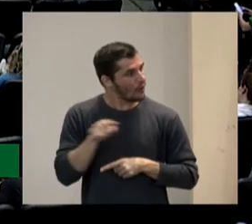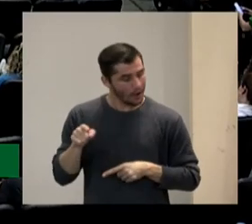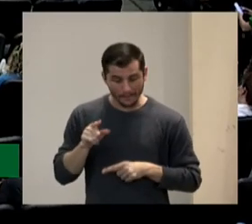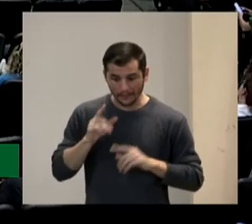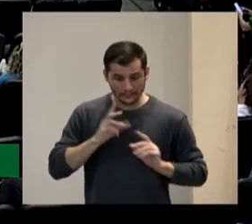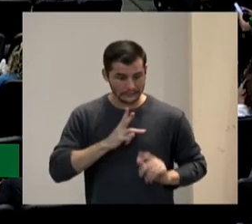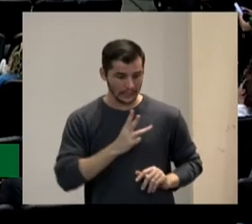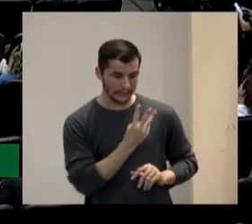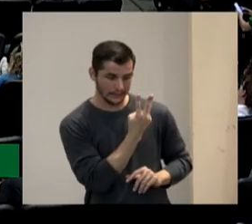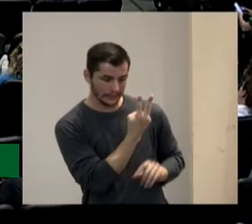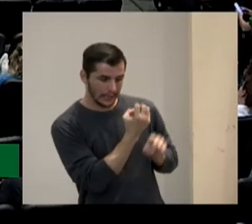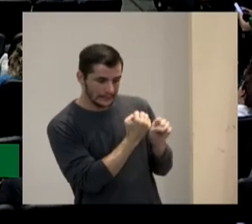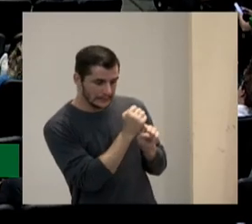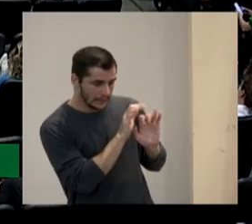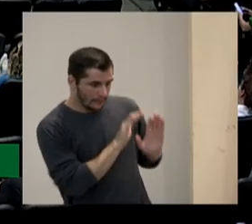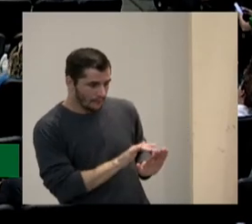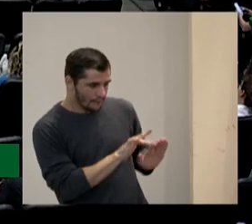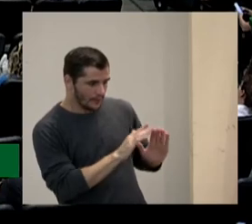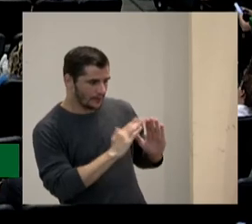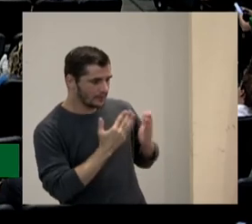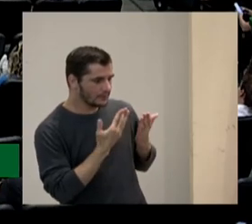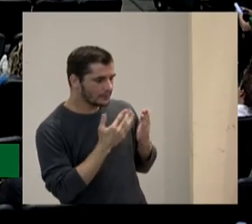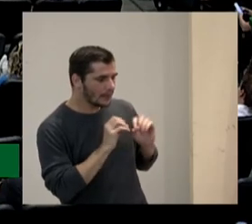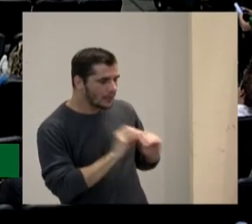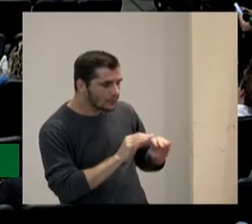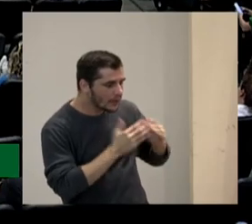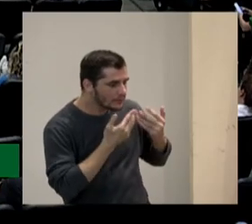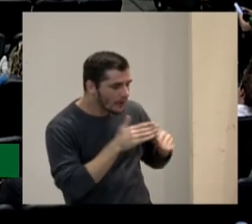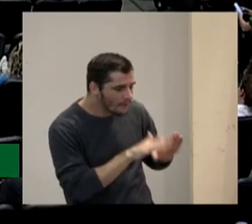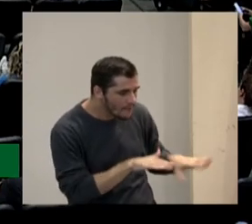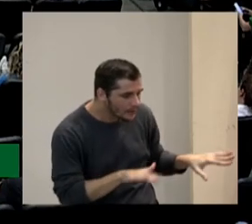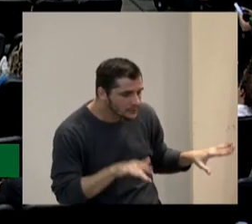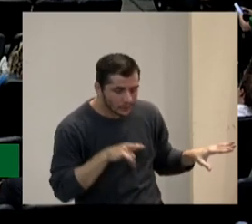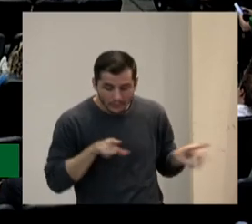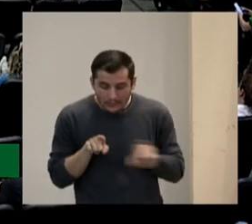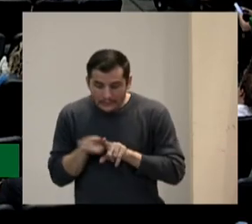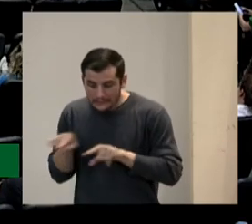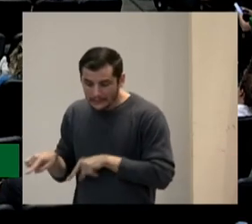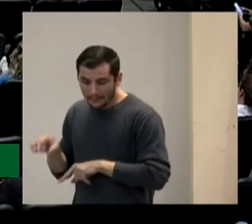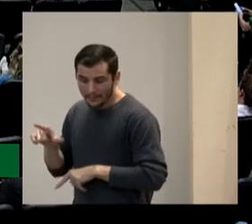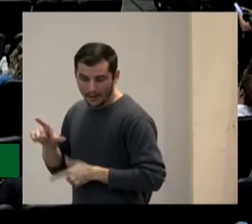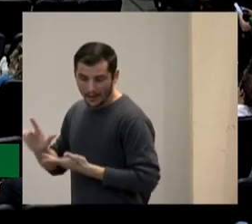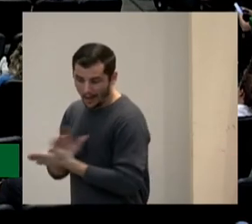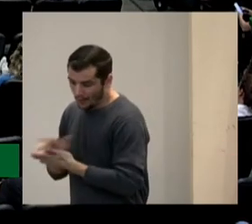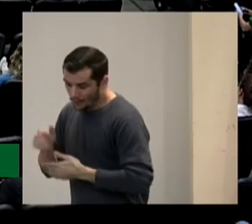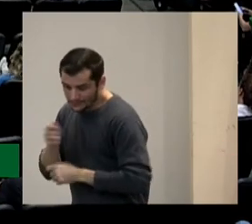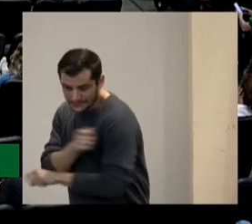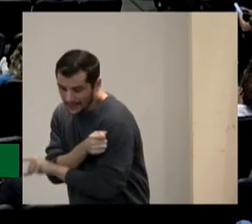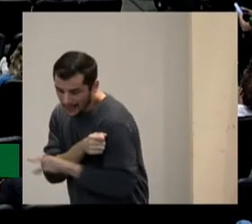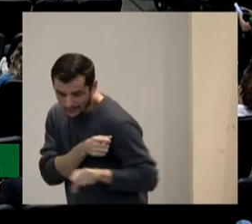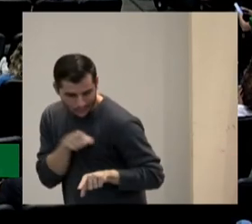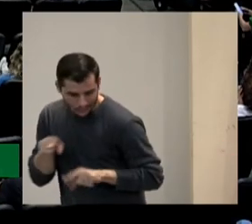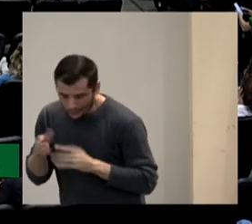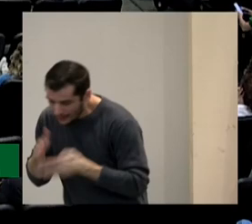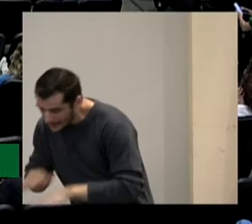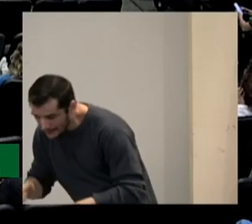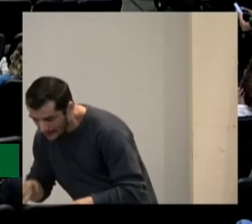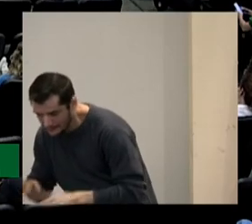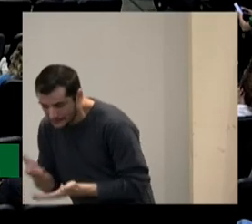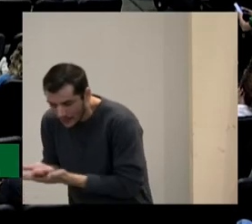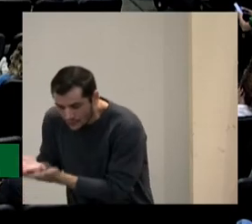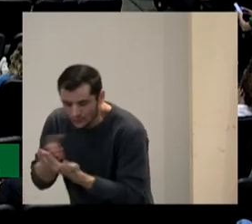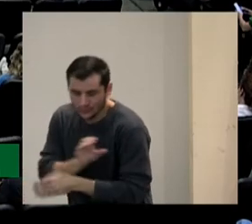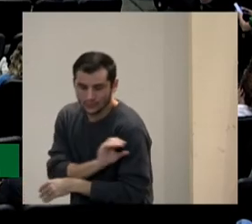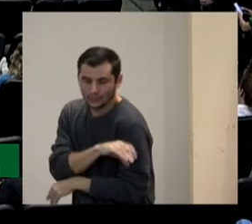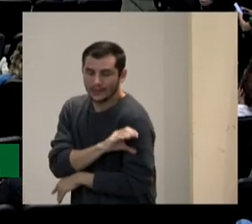educação infantil aos estudantes que não têm esse passo pela educação infantil a importância que tem o